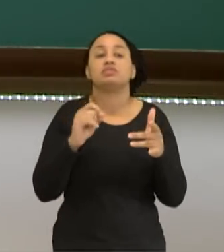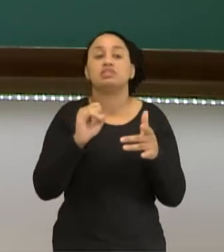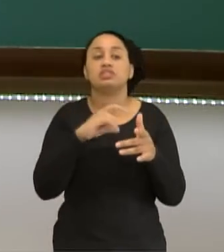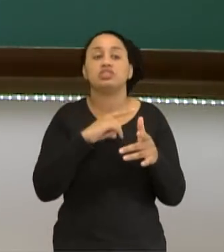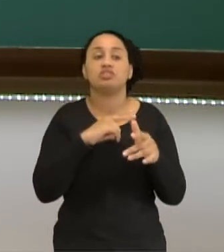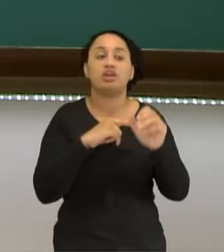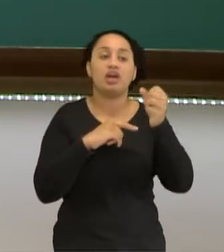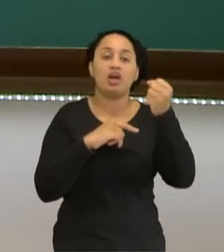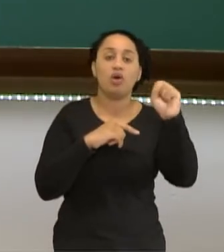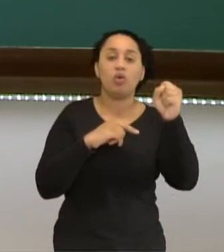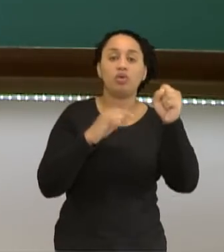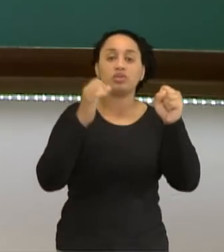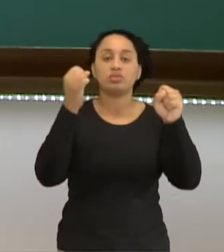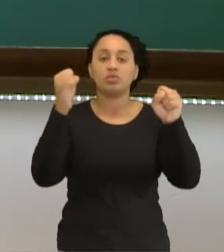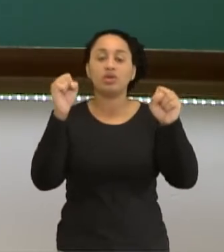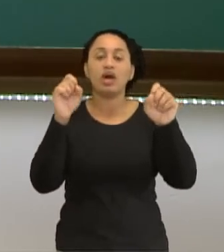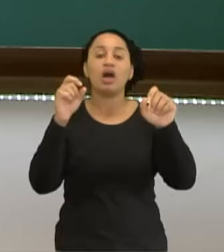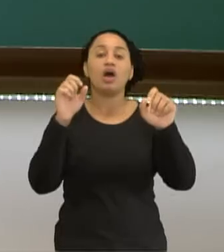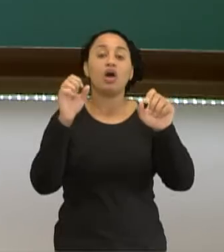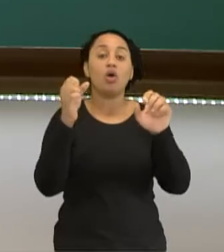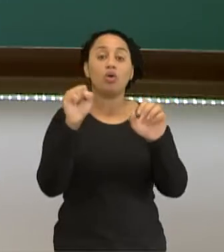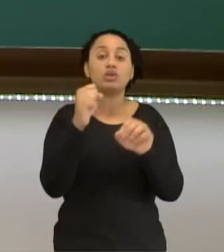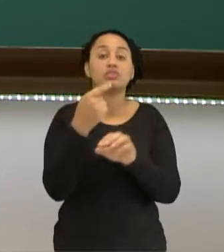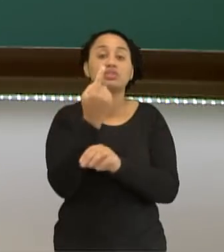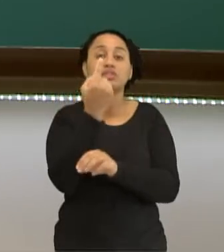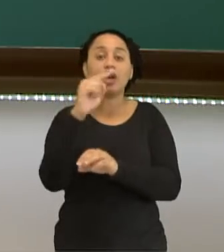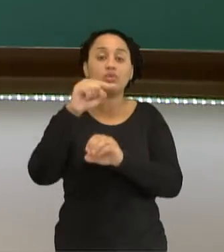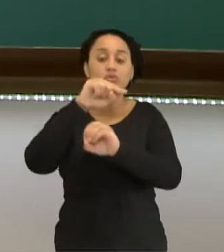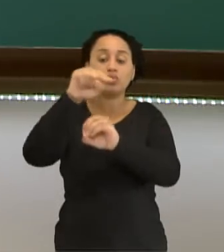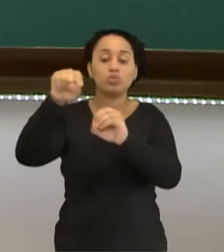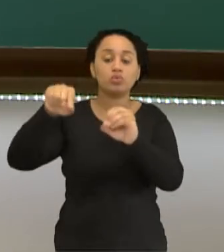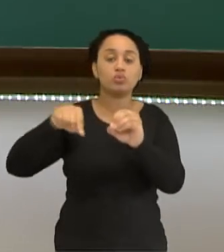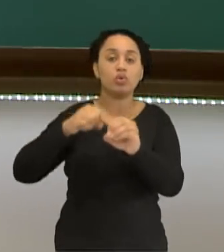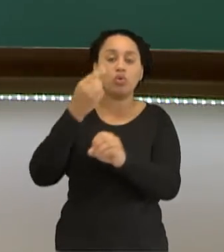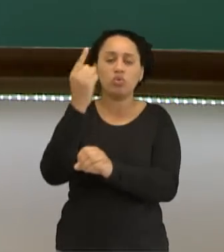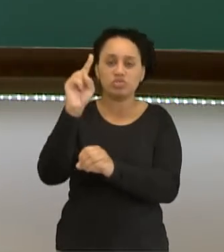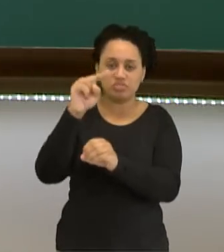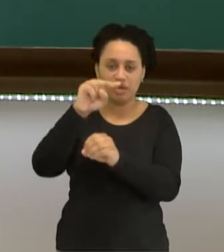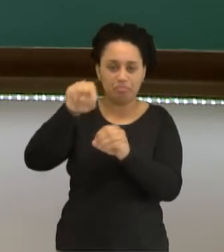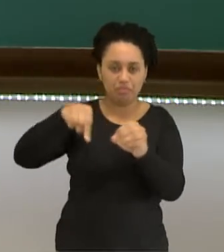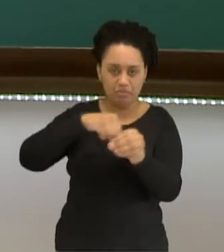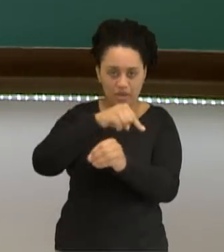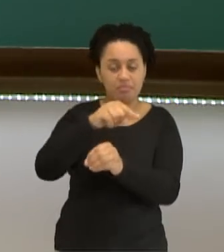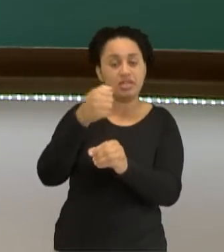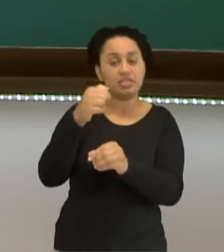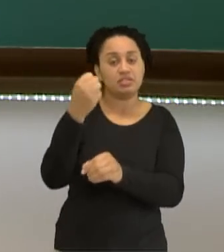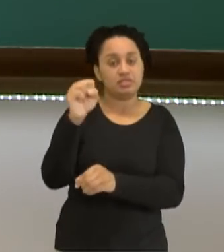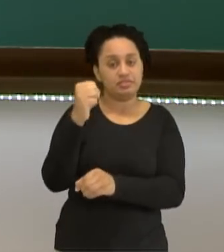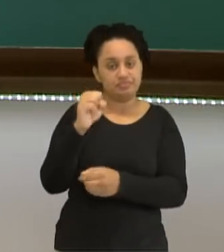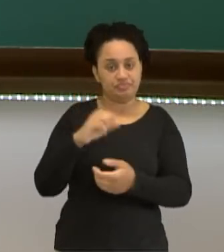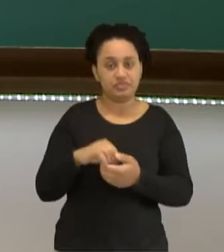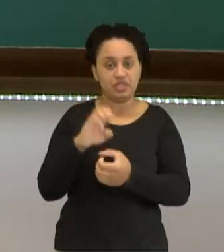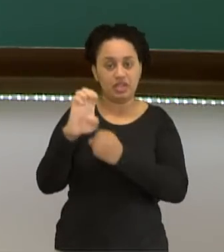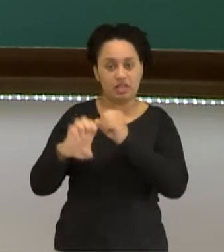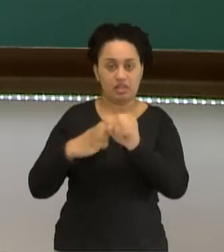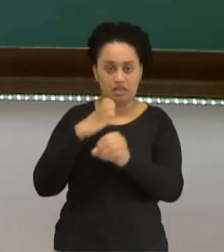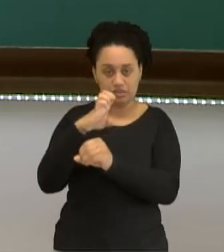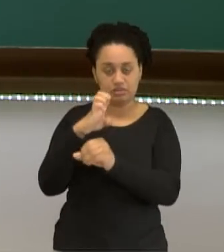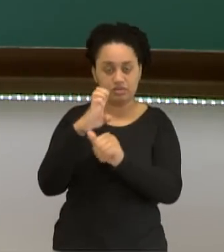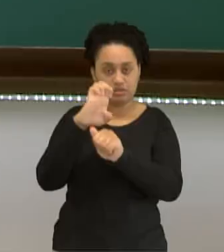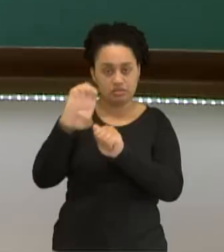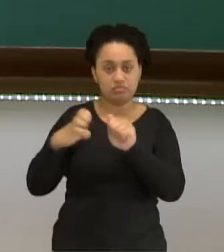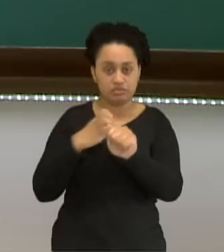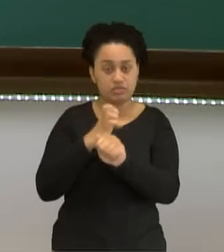oito elétrons na última camada. E quando ele tiver oito elétrons, ele vai alcançar a estabilidade,